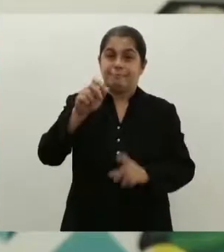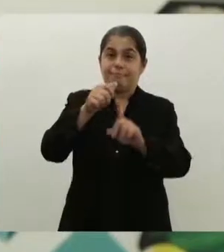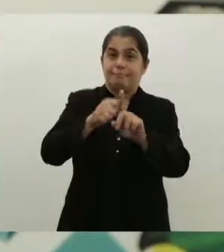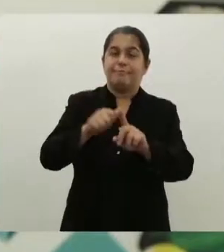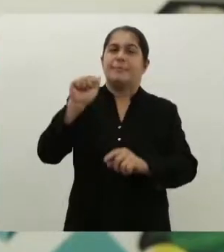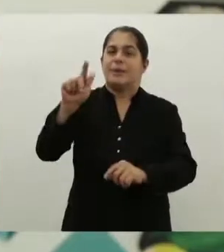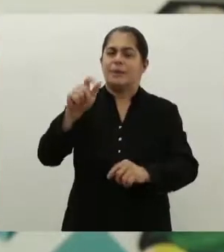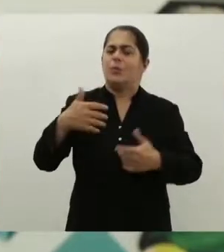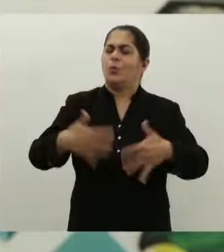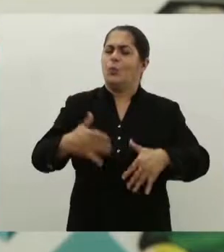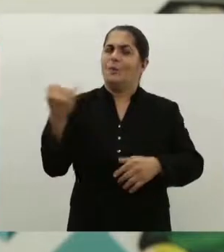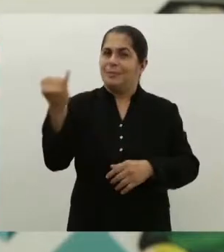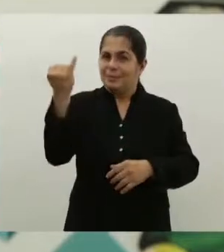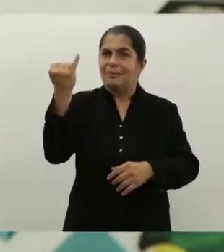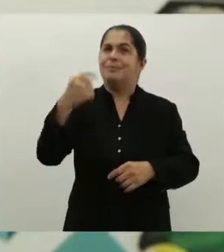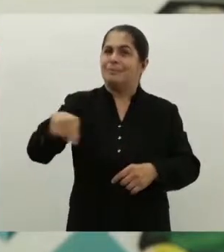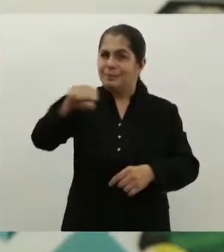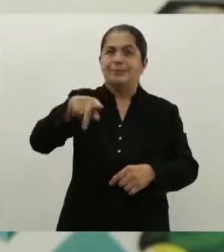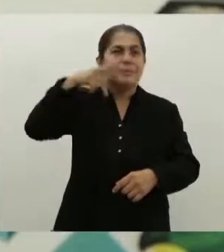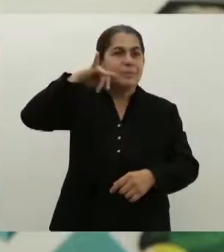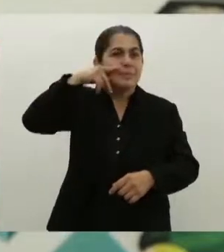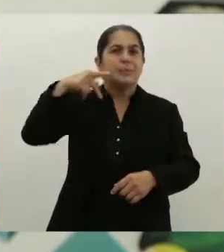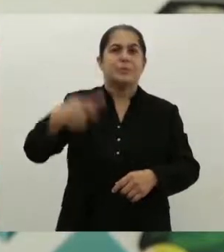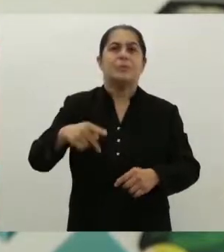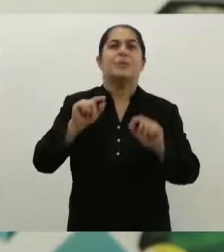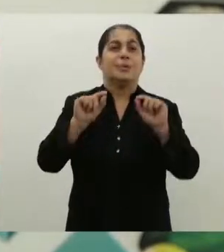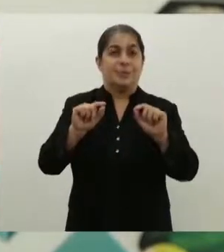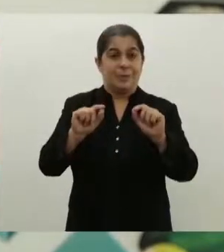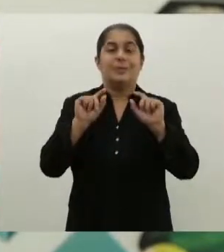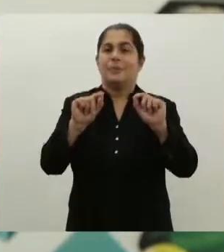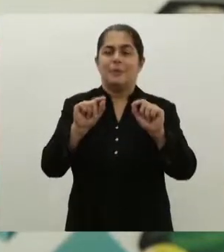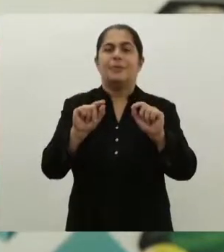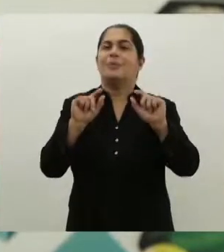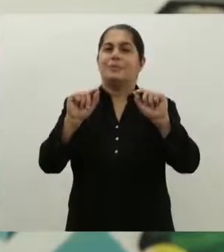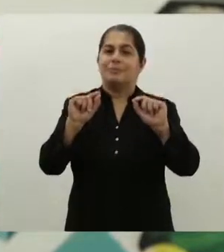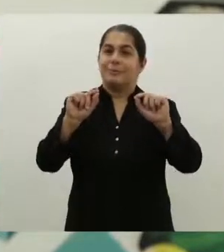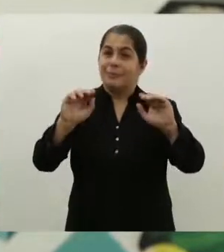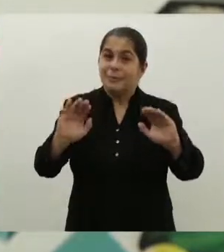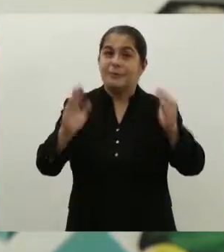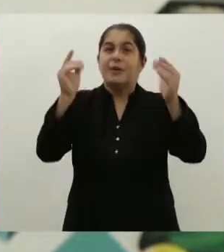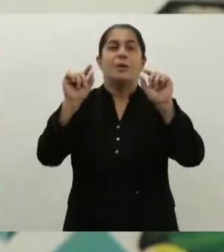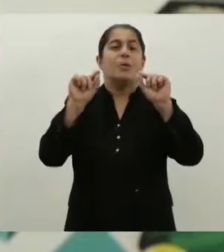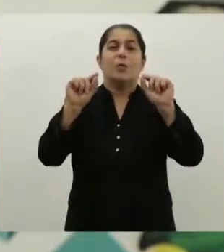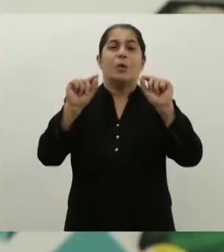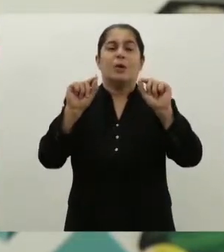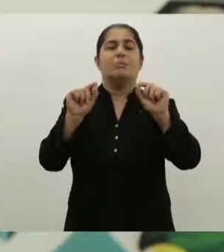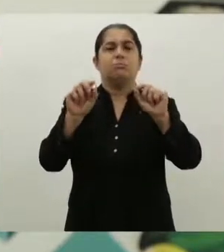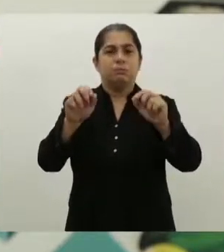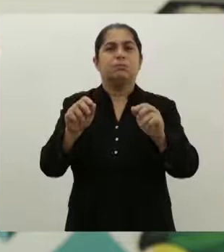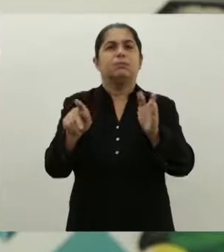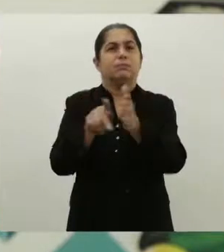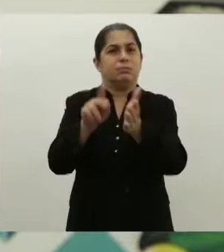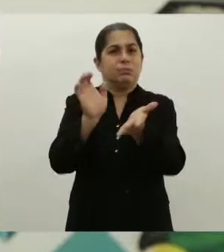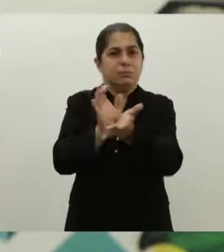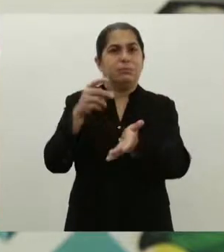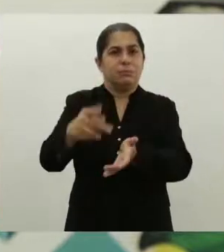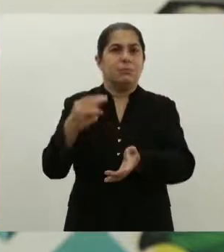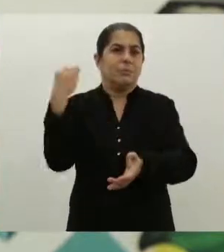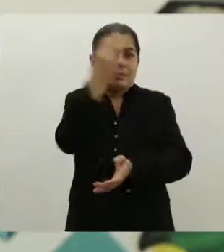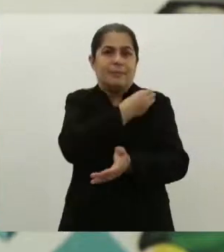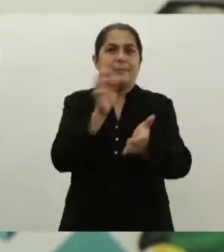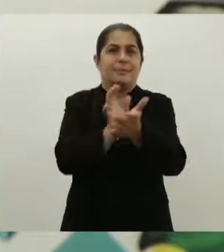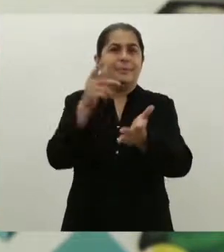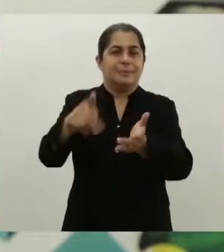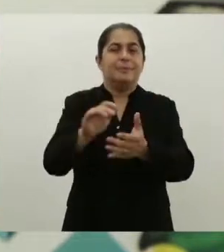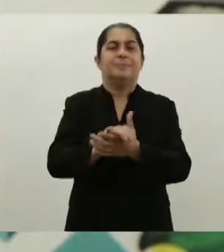5 de agosto é uma data muito importante para os pessoenses, afinal é quando se comemora a fundação e a padroeira da